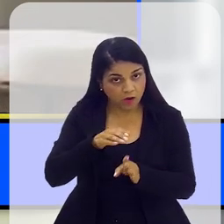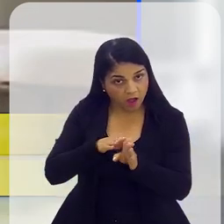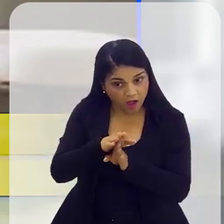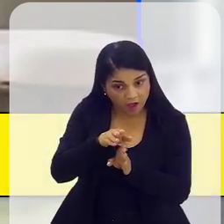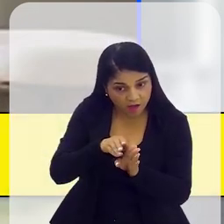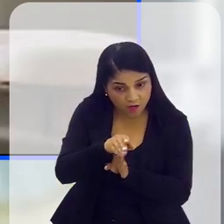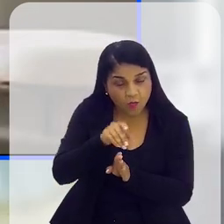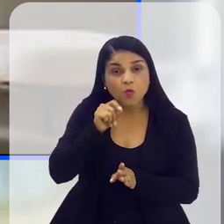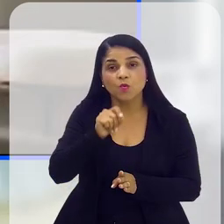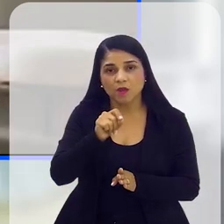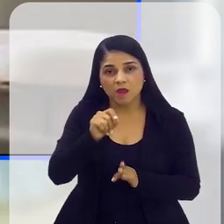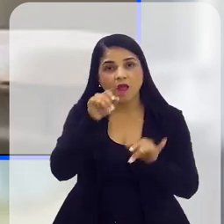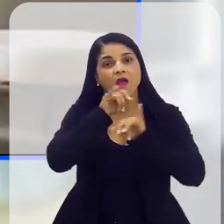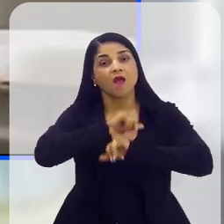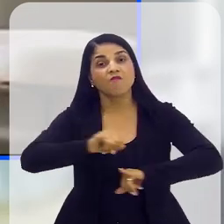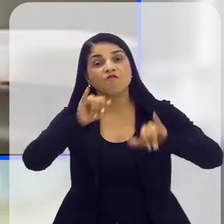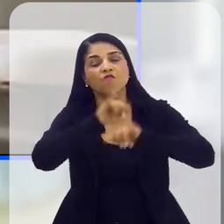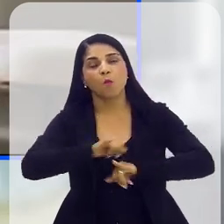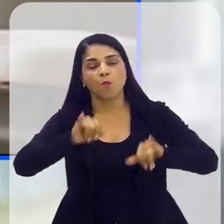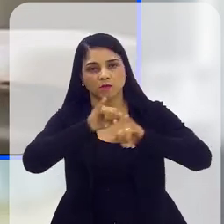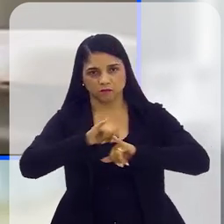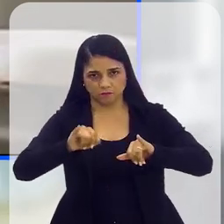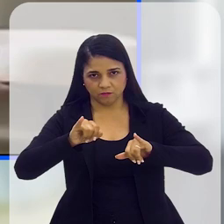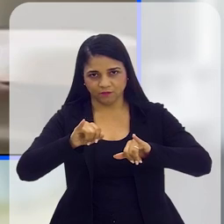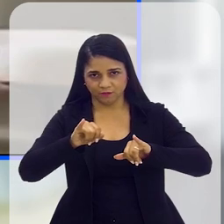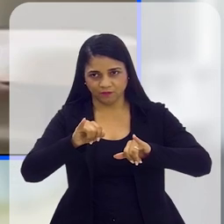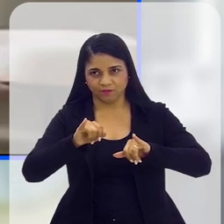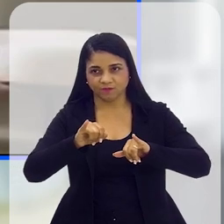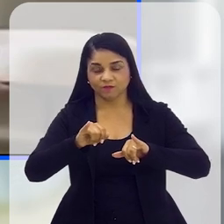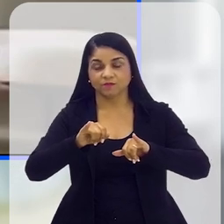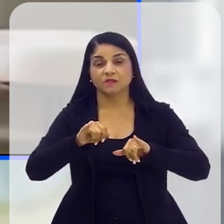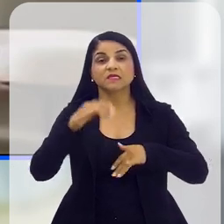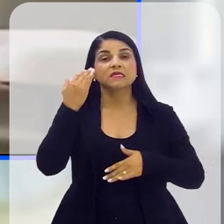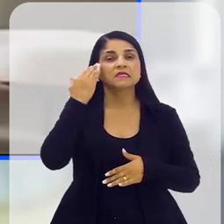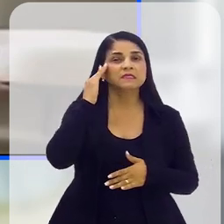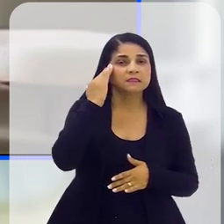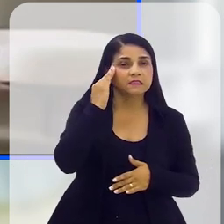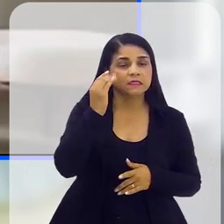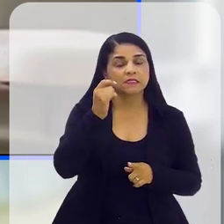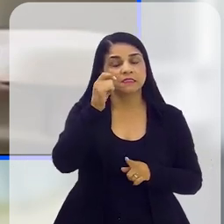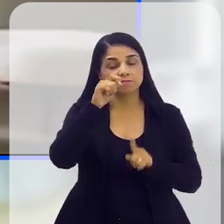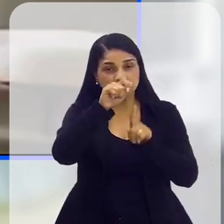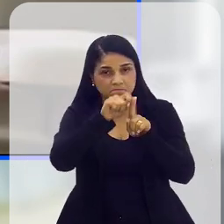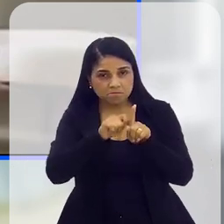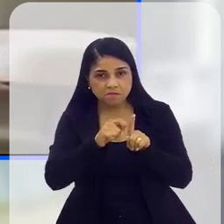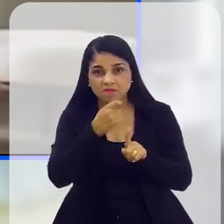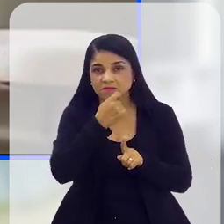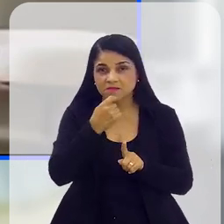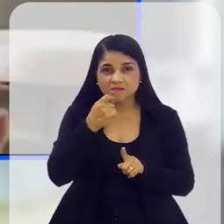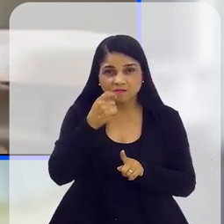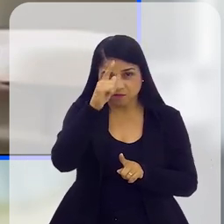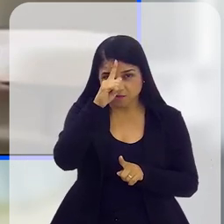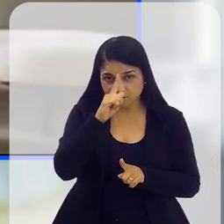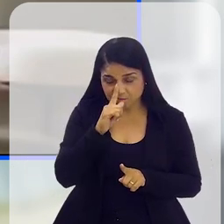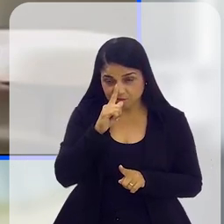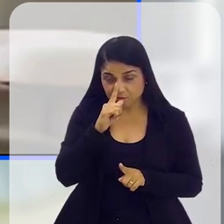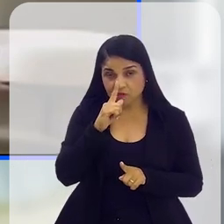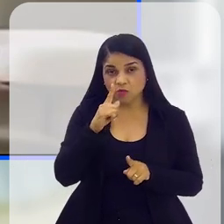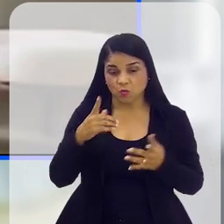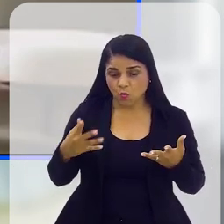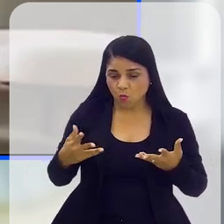traz essa possibilidade da gente entender que com informação séria, com informação de qualidade,